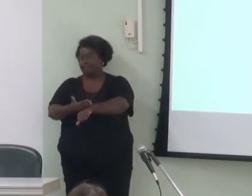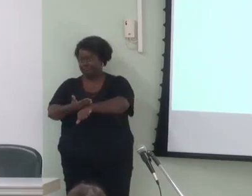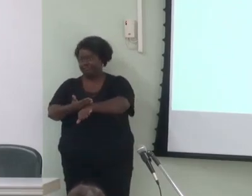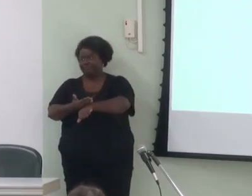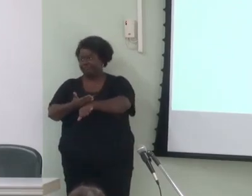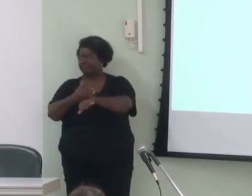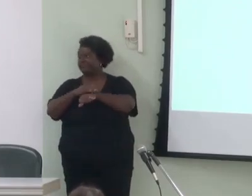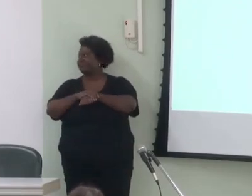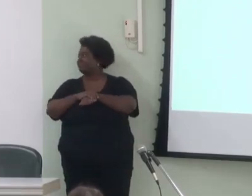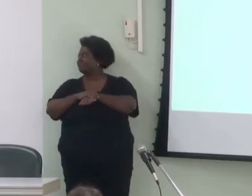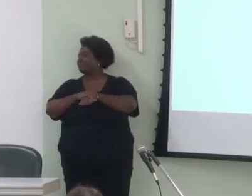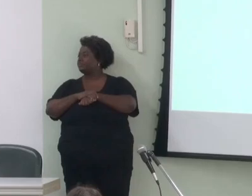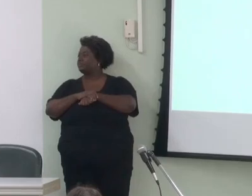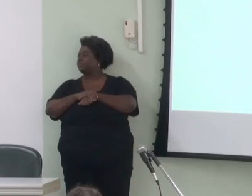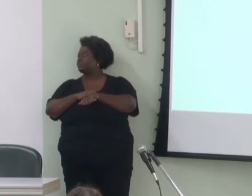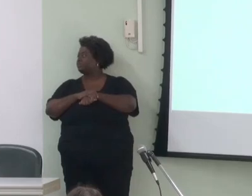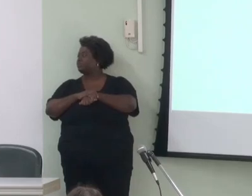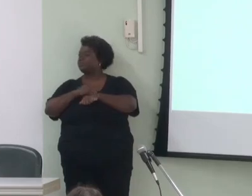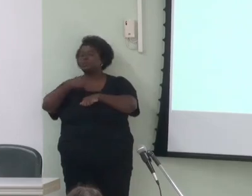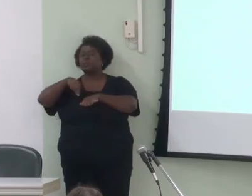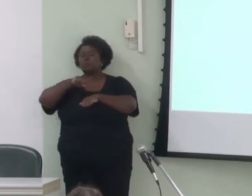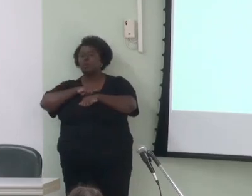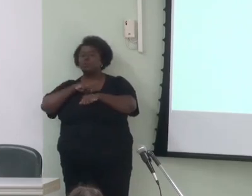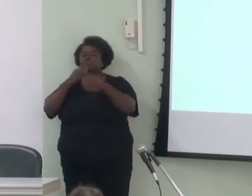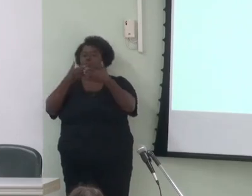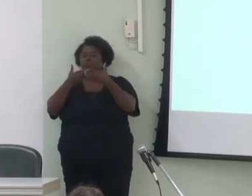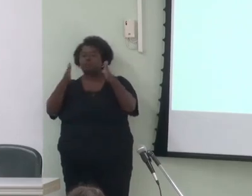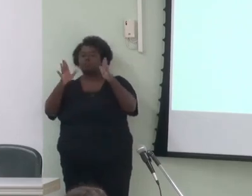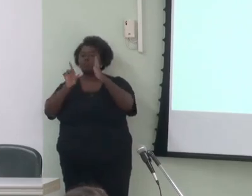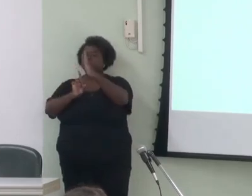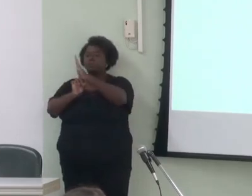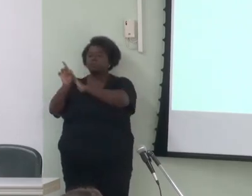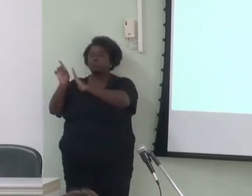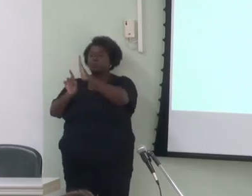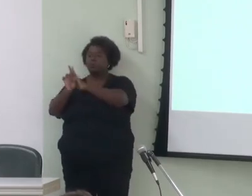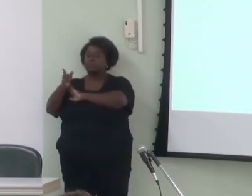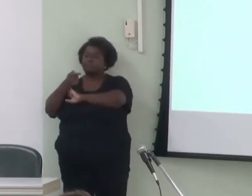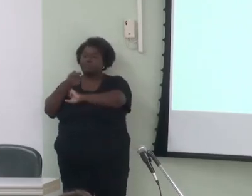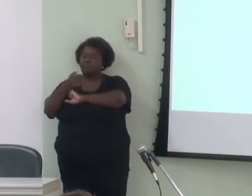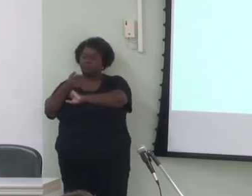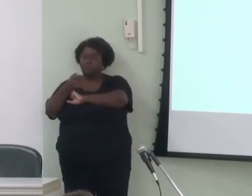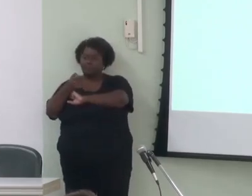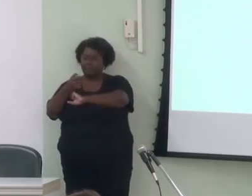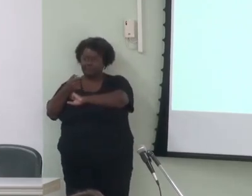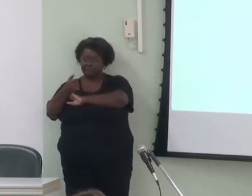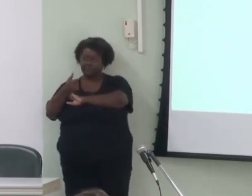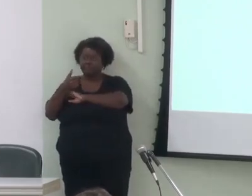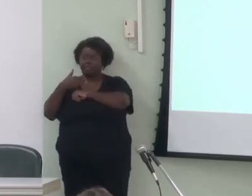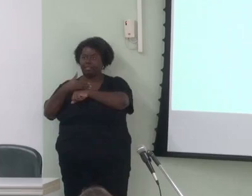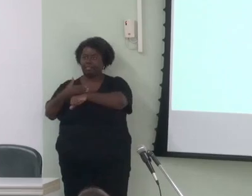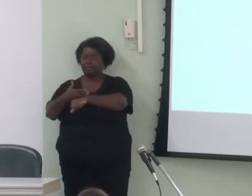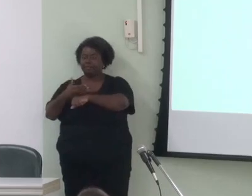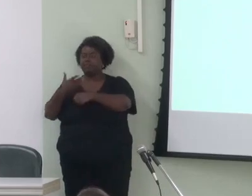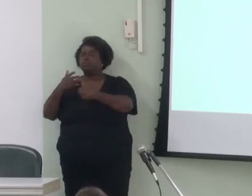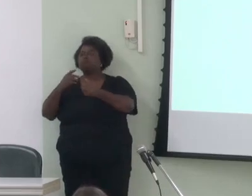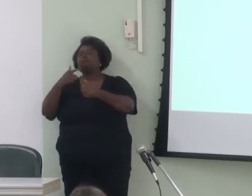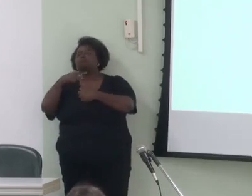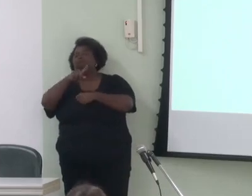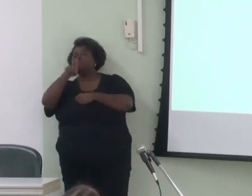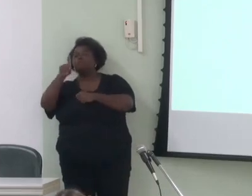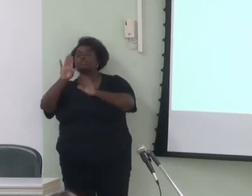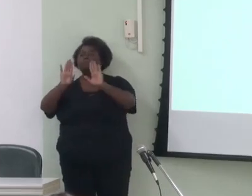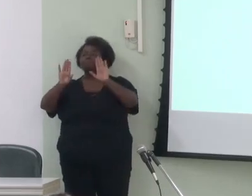a gente vai abrir para poucas perguntas então está franqueada a palavra alguém gostaria de fazer alguma